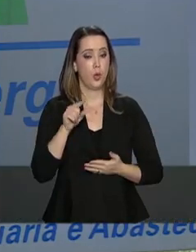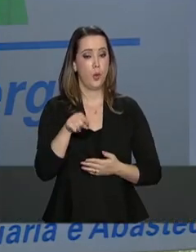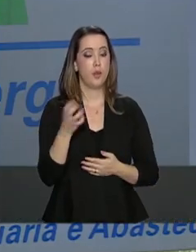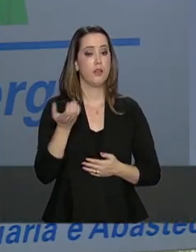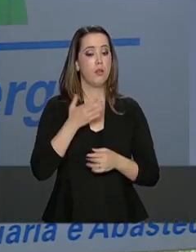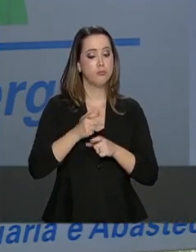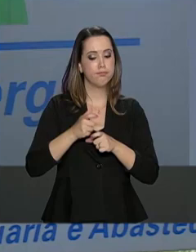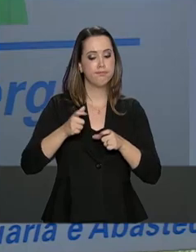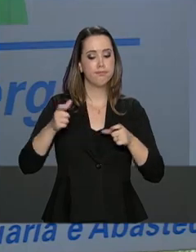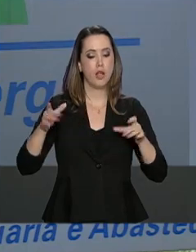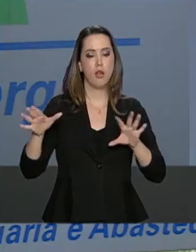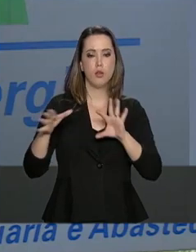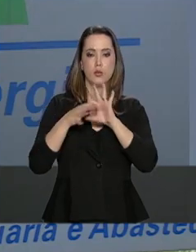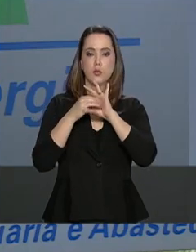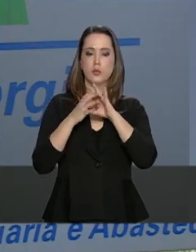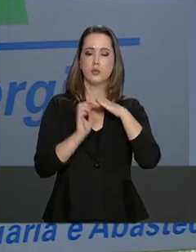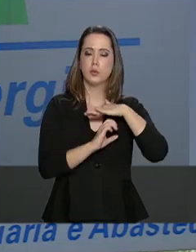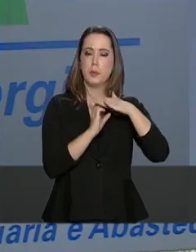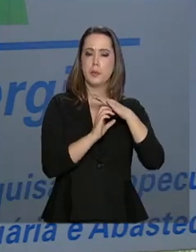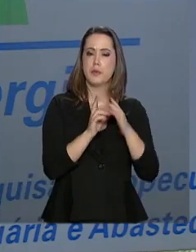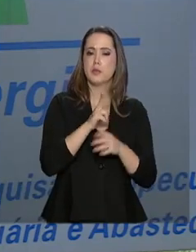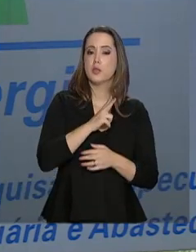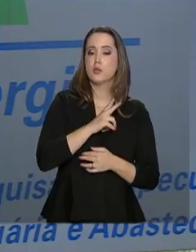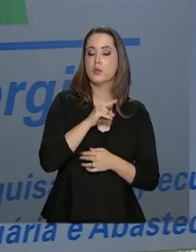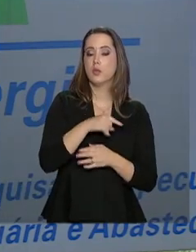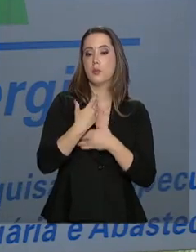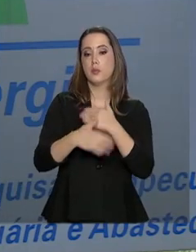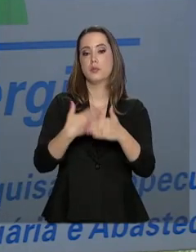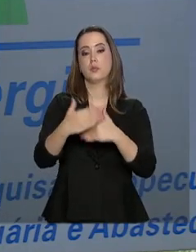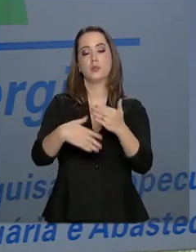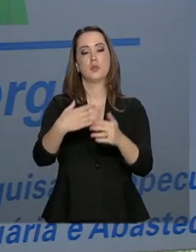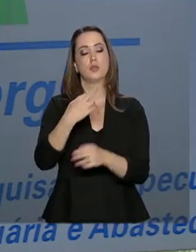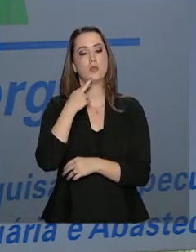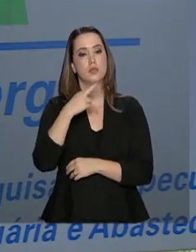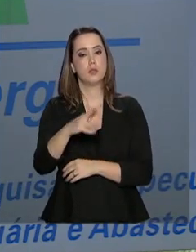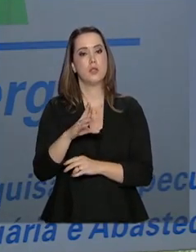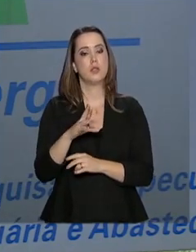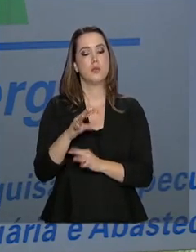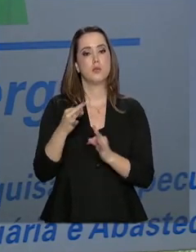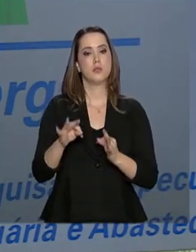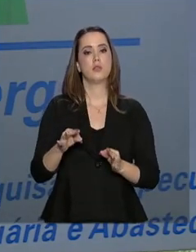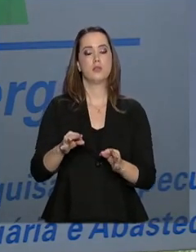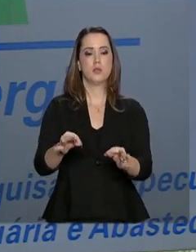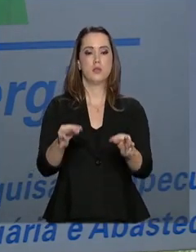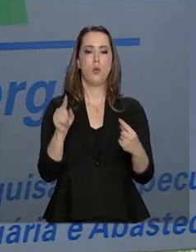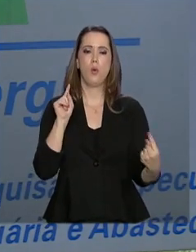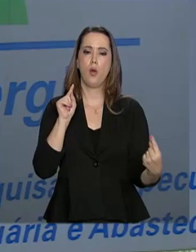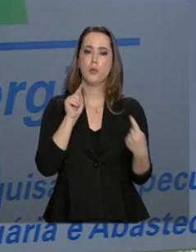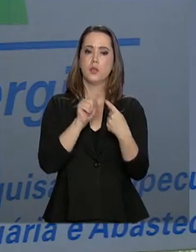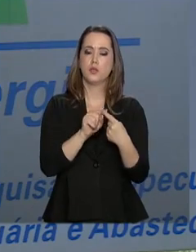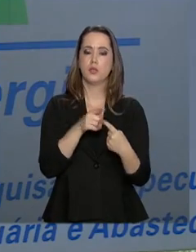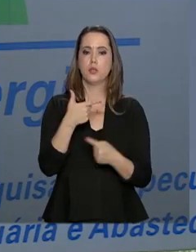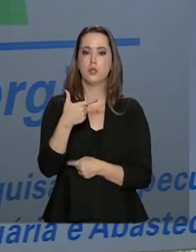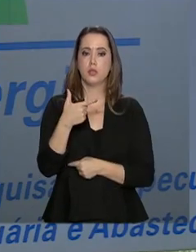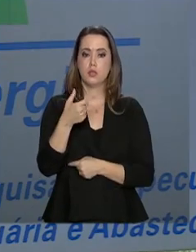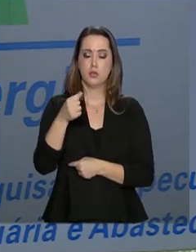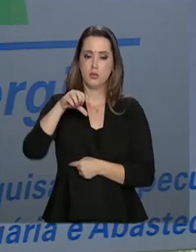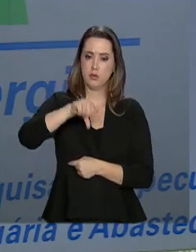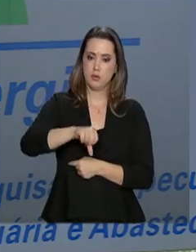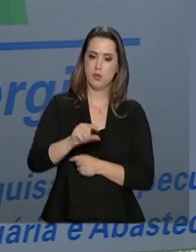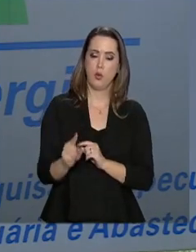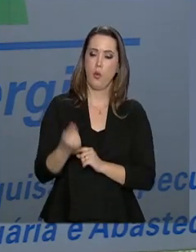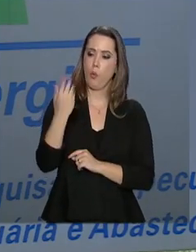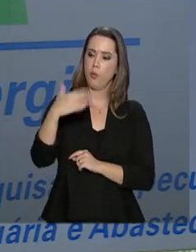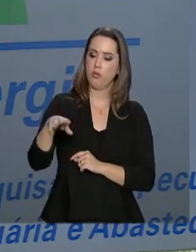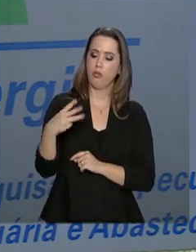quer ampliar as parcerias com a iniciativa privada para desenvolver soluções tecnológicas. A meta em 2019 é destinar